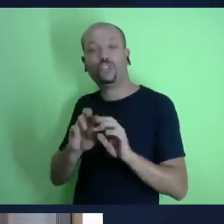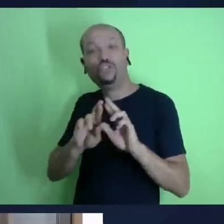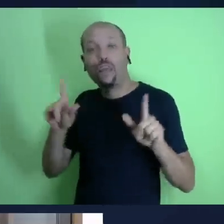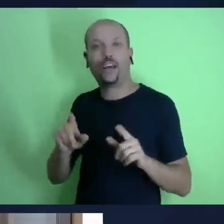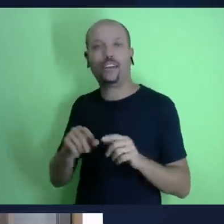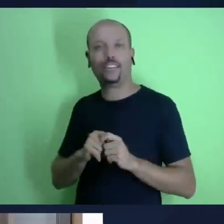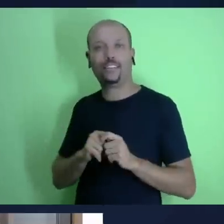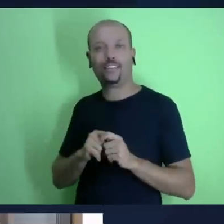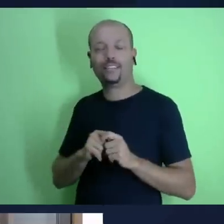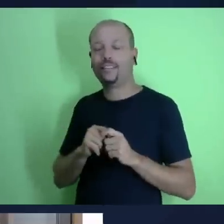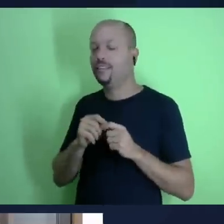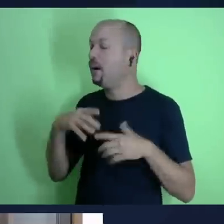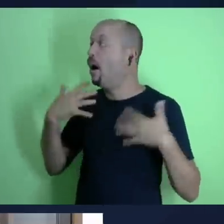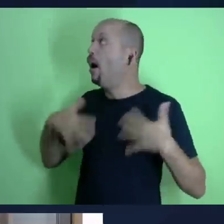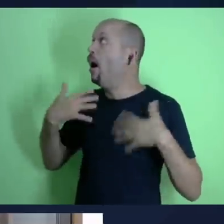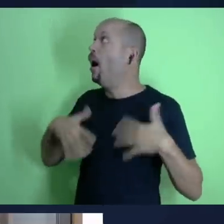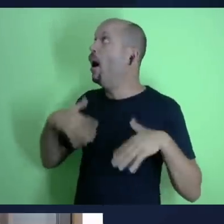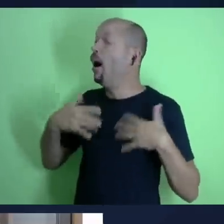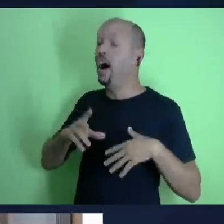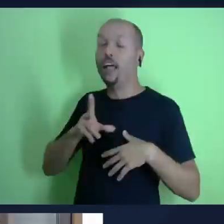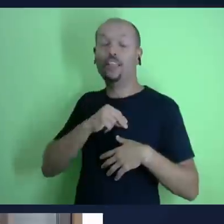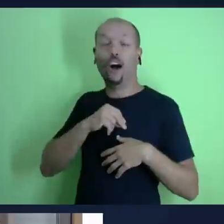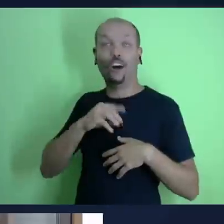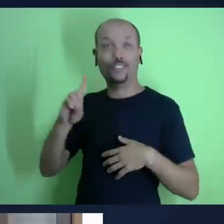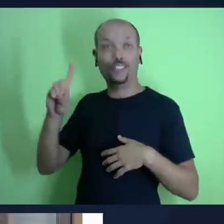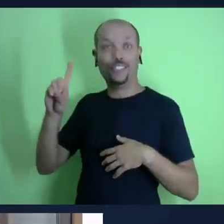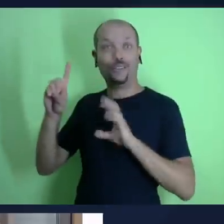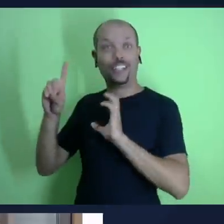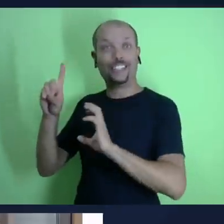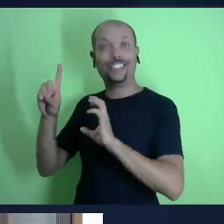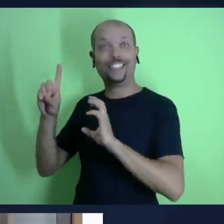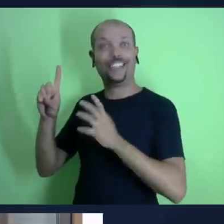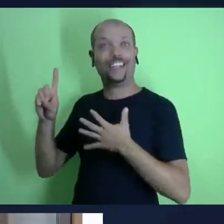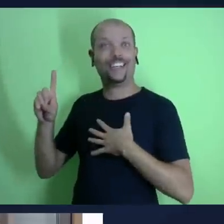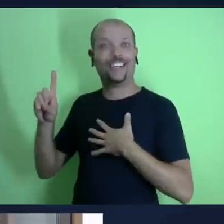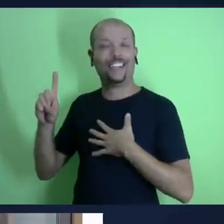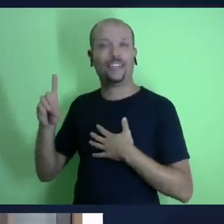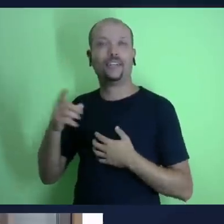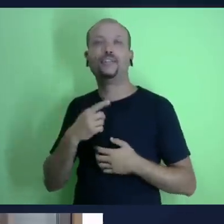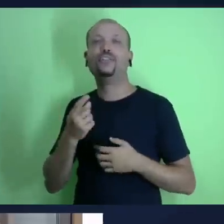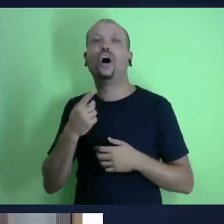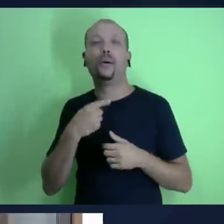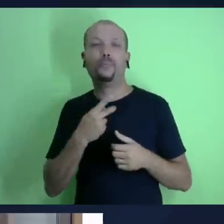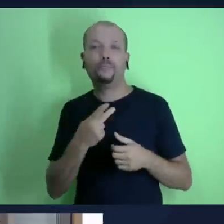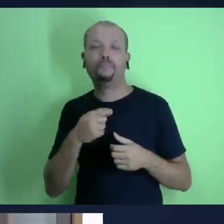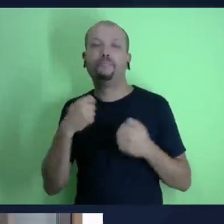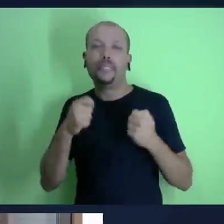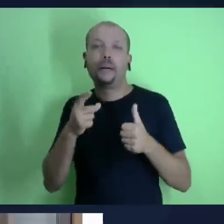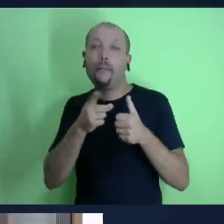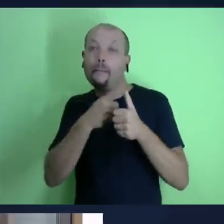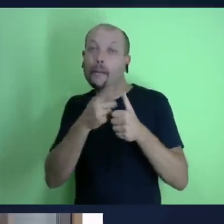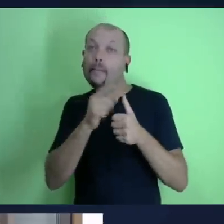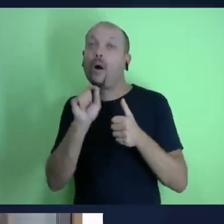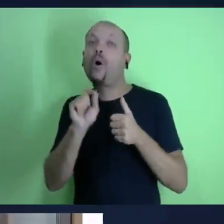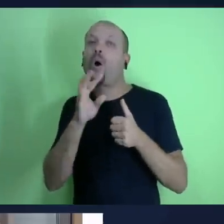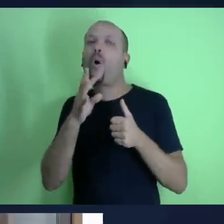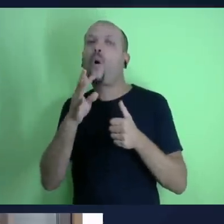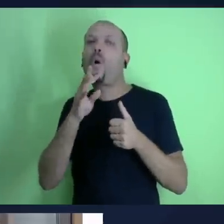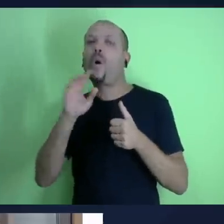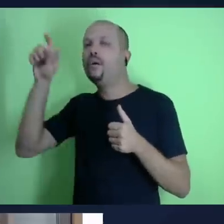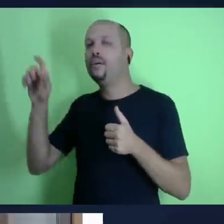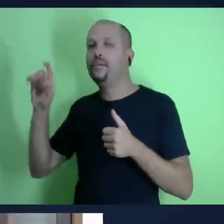o que ele é o que ele faz e à medida que a gente vai conhecendo a Deus a gente vai